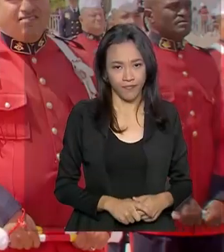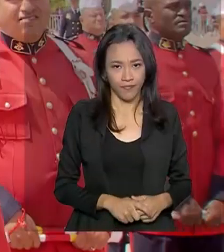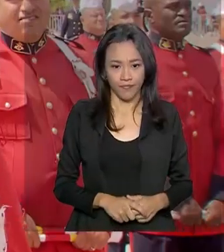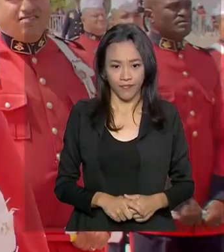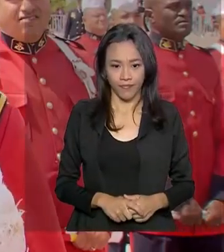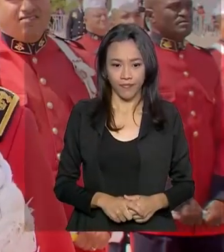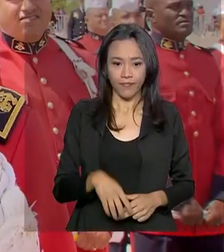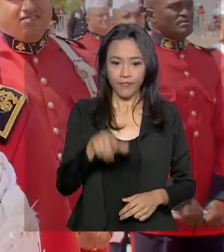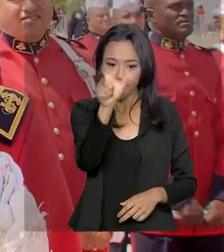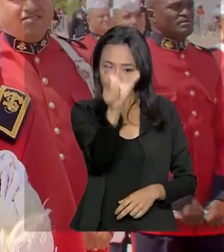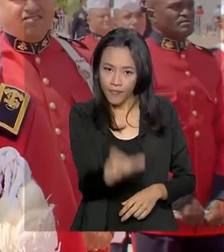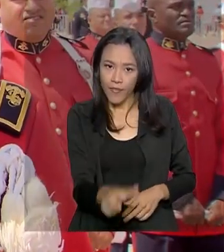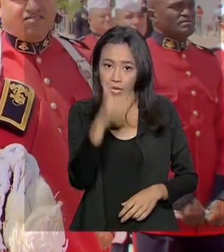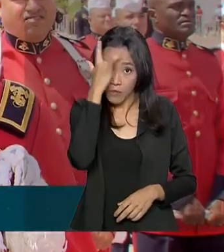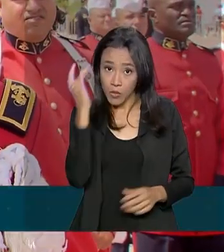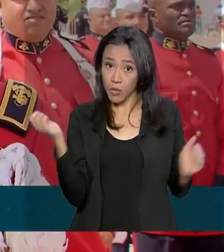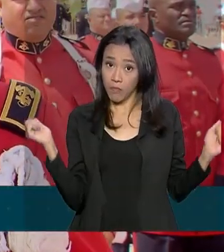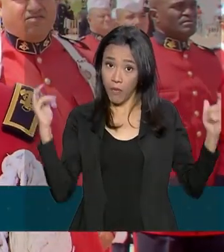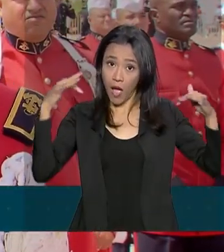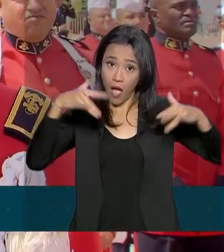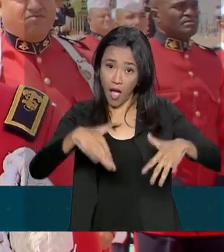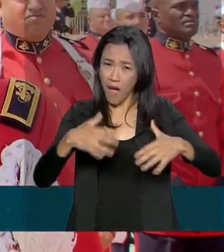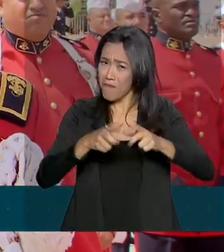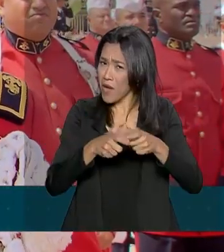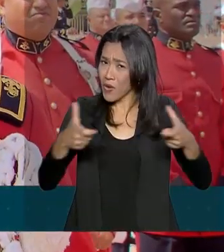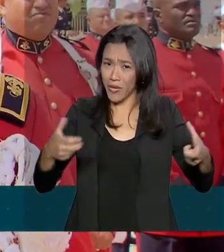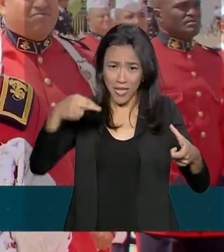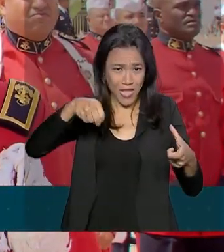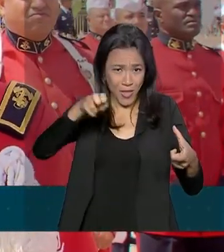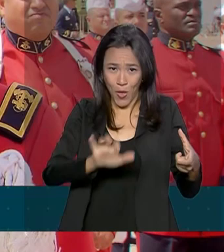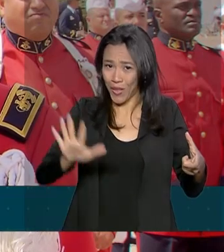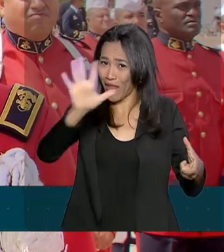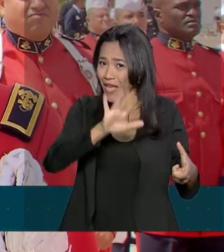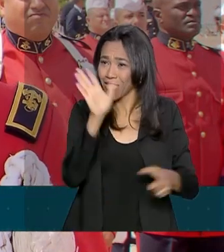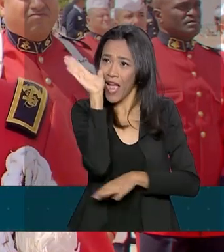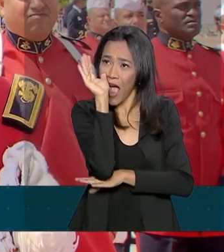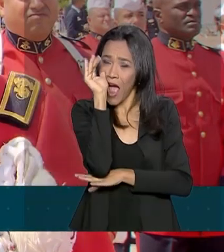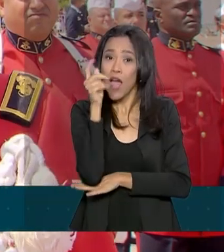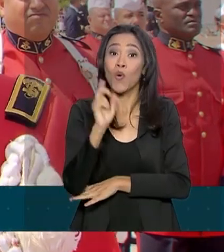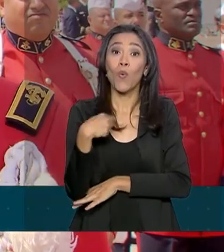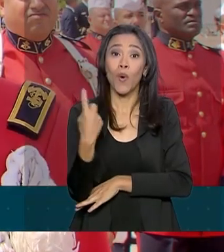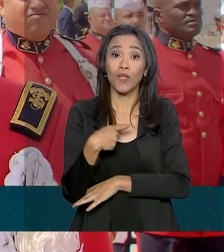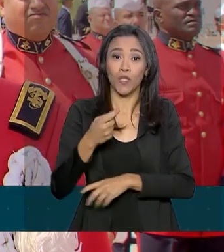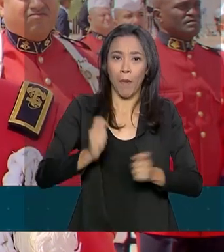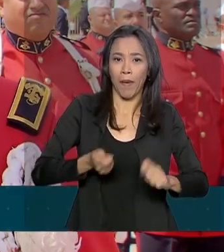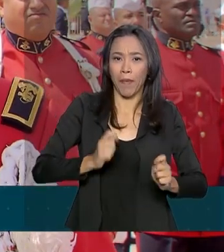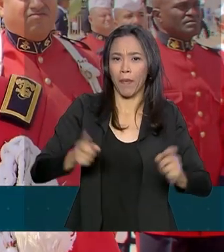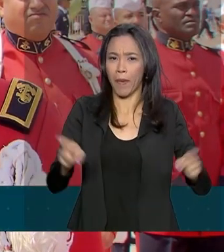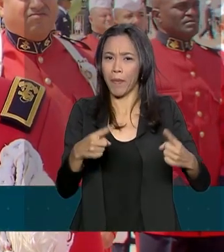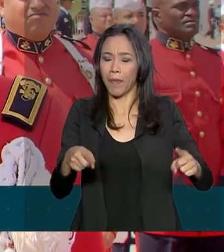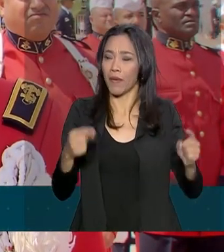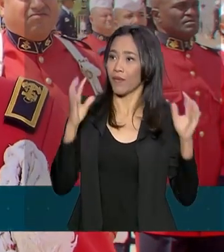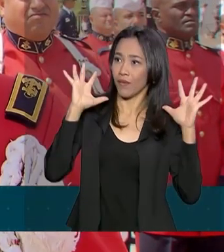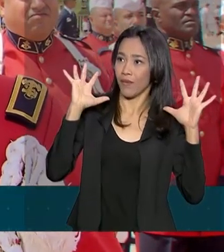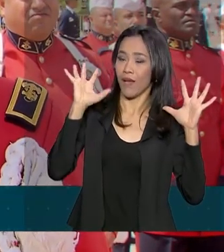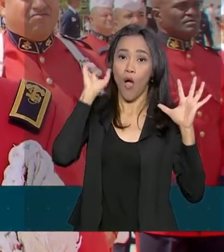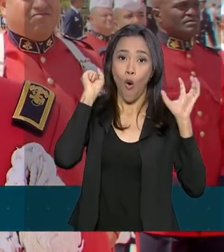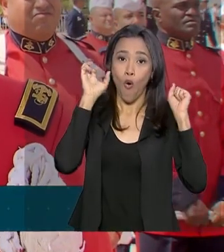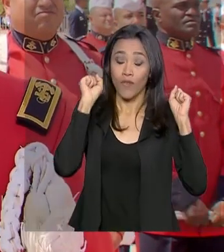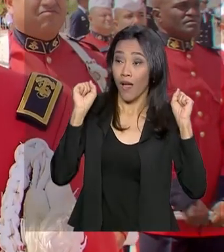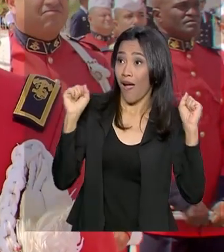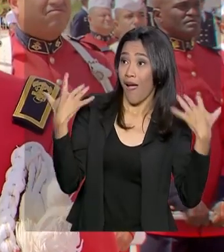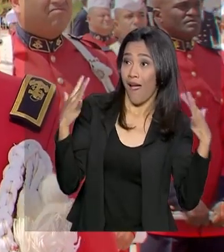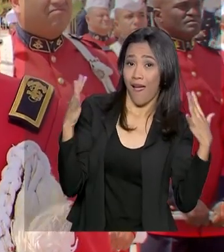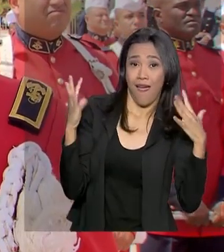O grande público presente aqui é um público nordestino. E sempre que nós tocamos essa música aqui, o público gosta muito, aplaude, entendeu? E